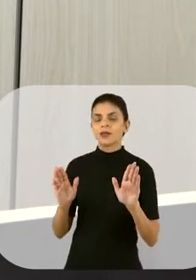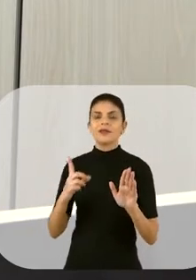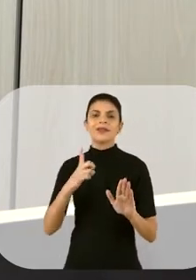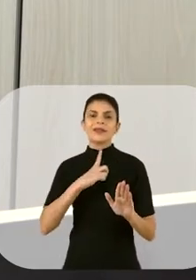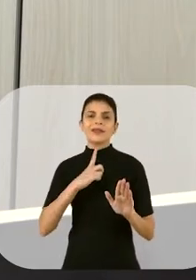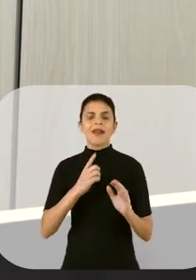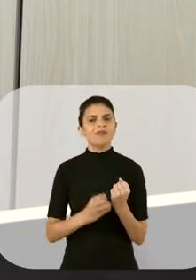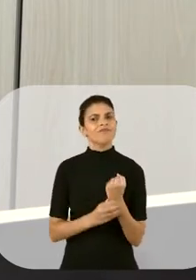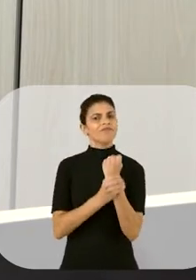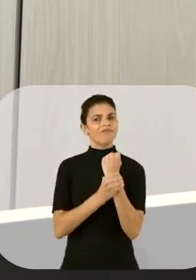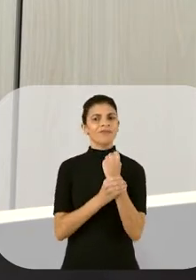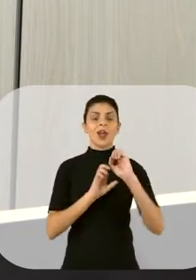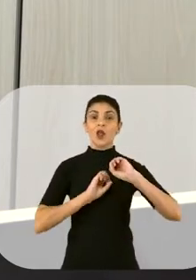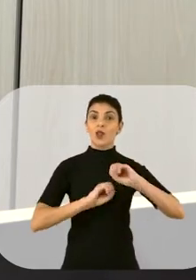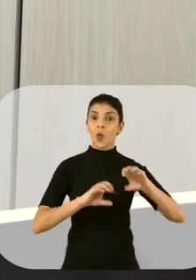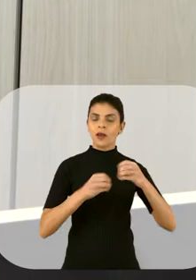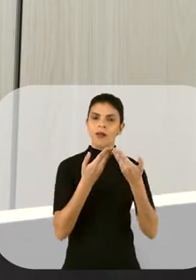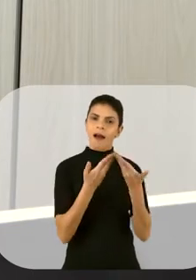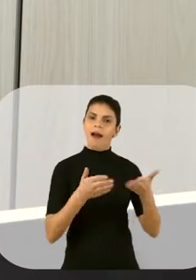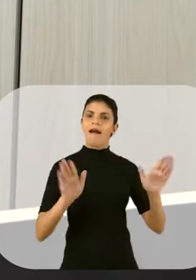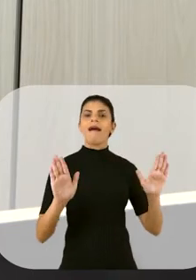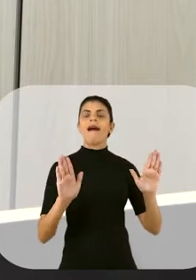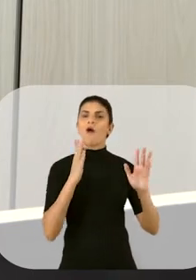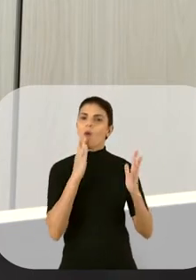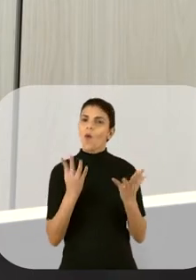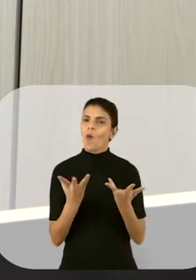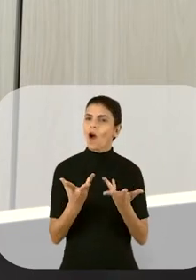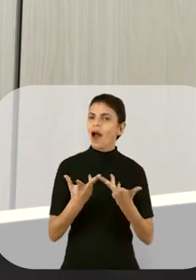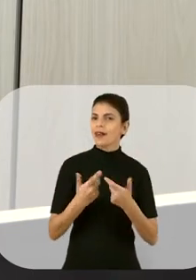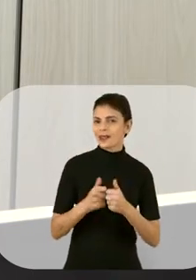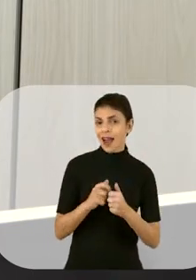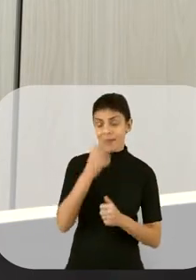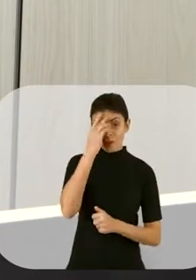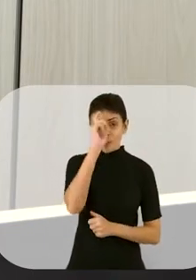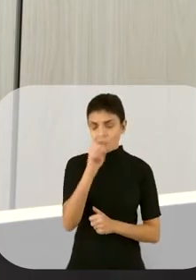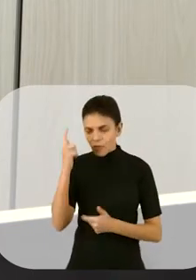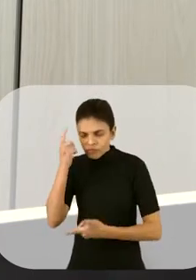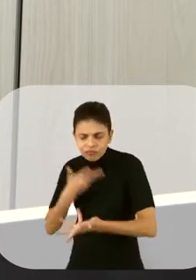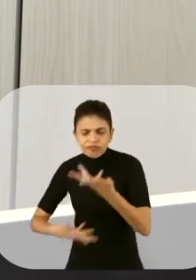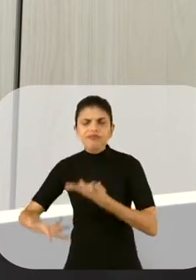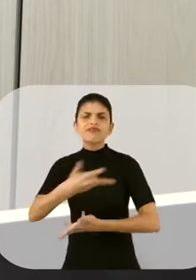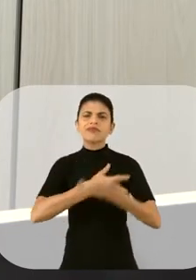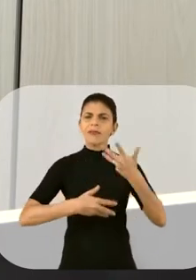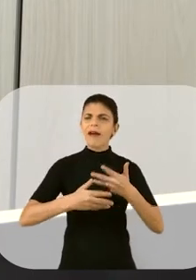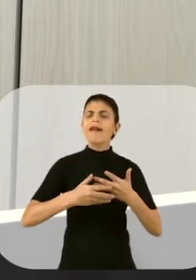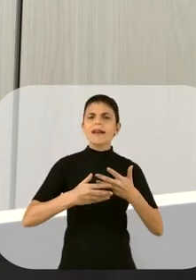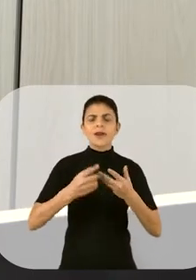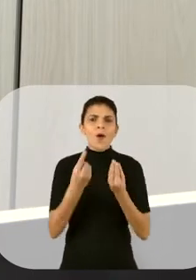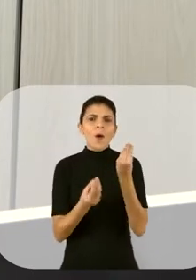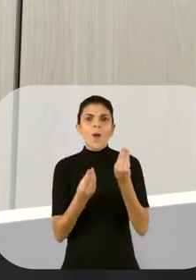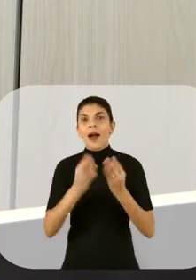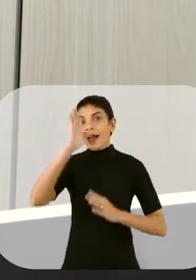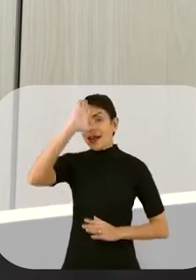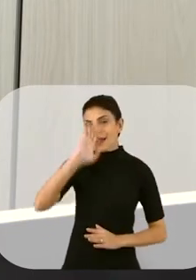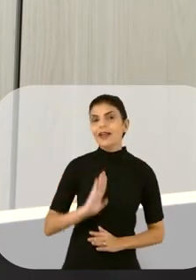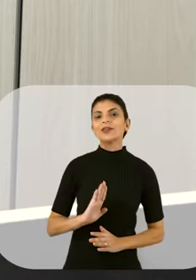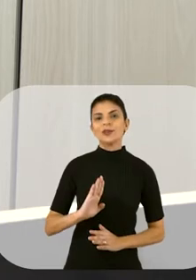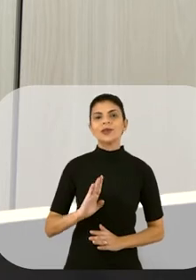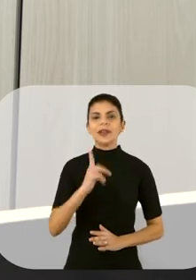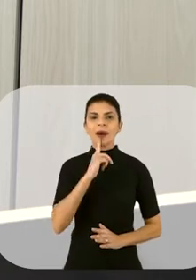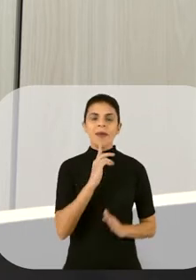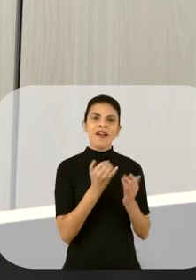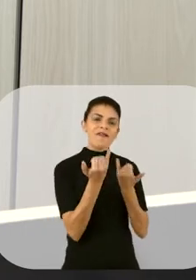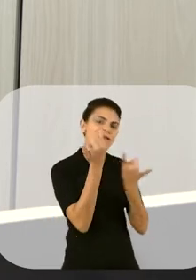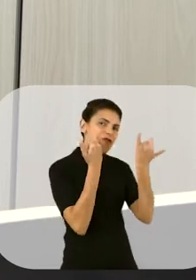aberta, de qualidade, educação gratuita e com